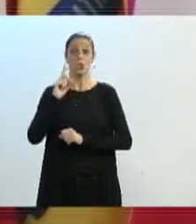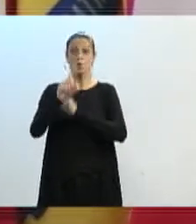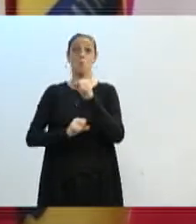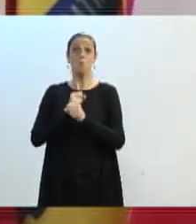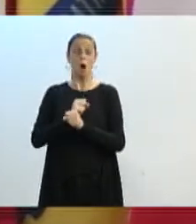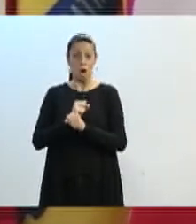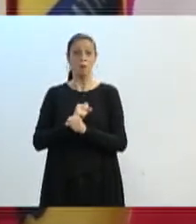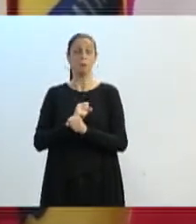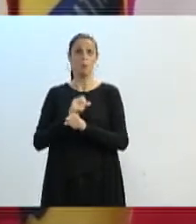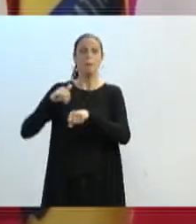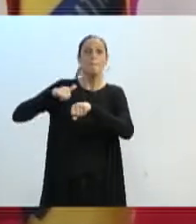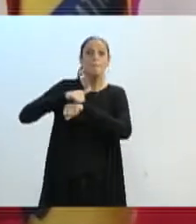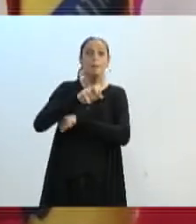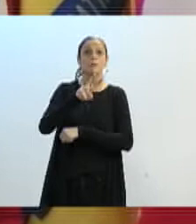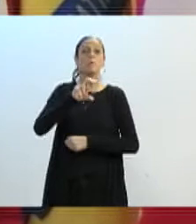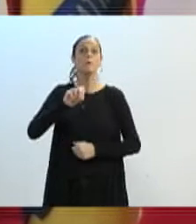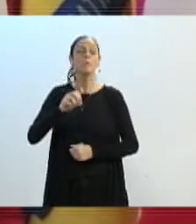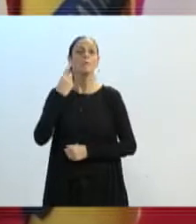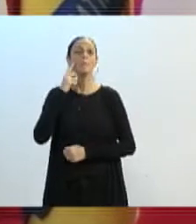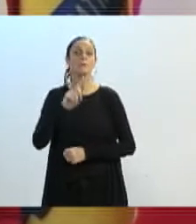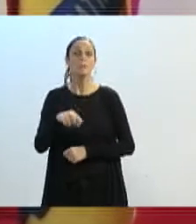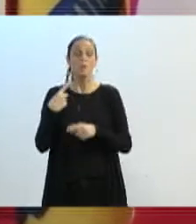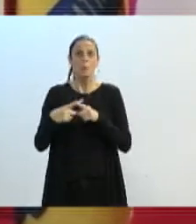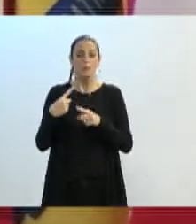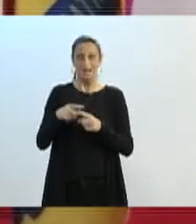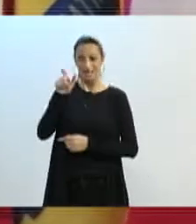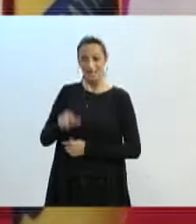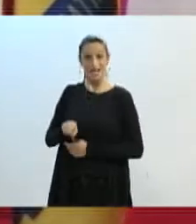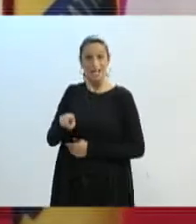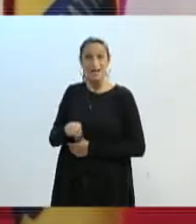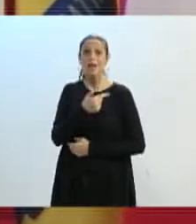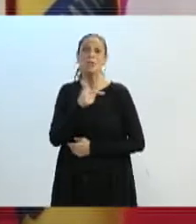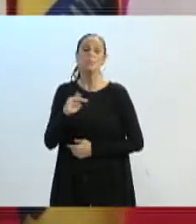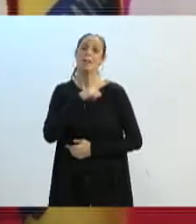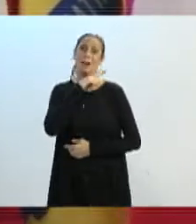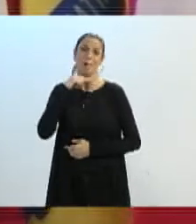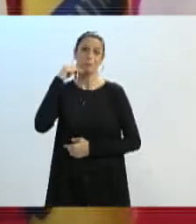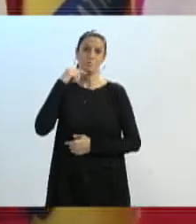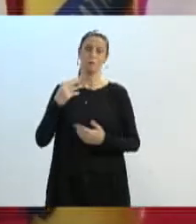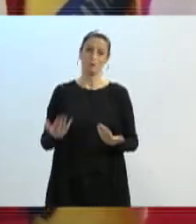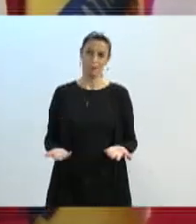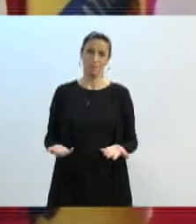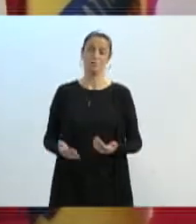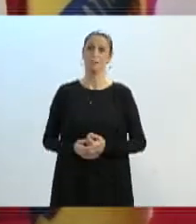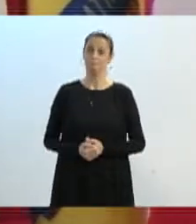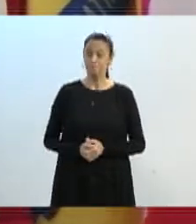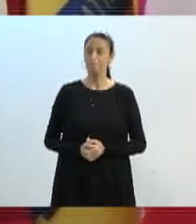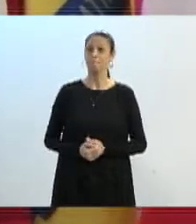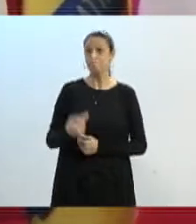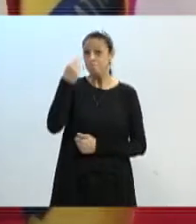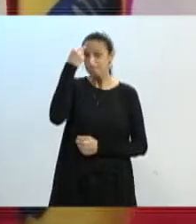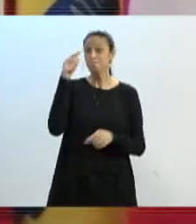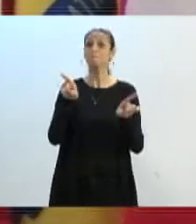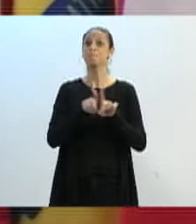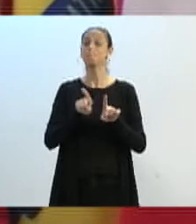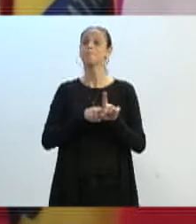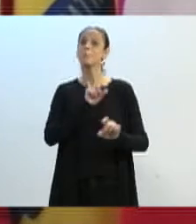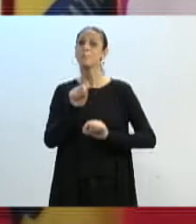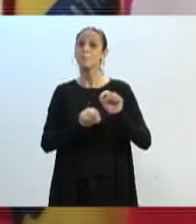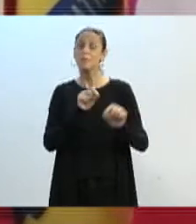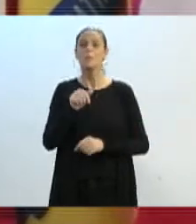perdem, por conta do ciclo menstrual e de não ter acesso a absorvente. Também falo aqui, penso, em relação às mulheres que têm